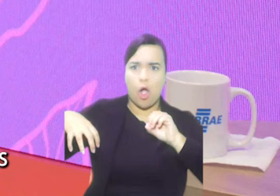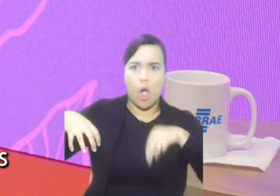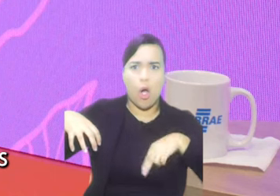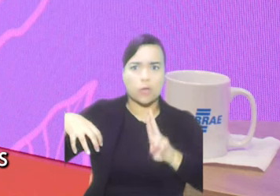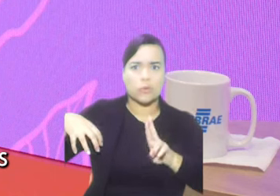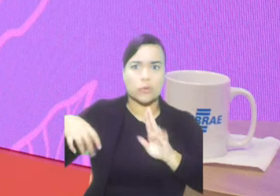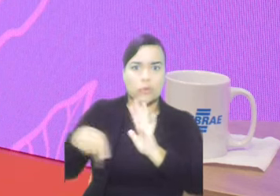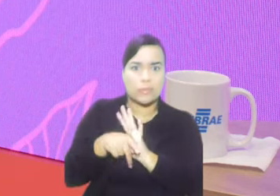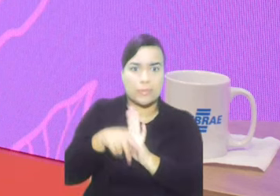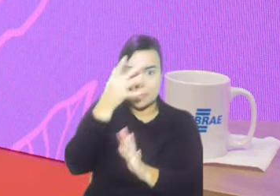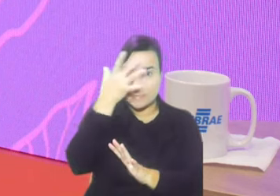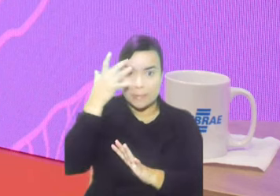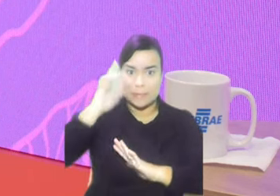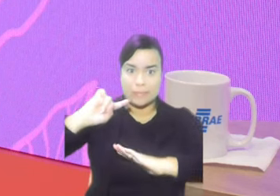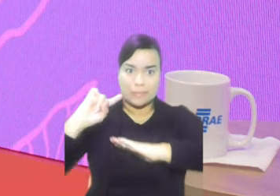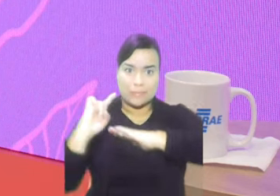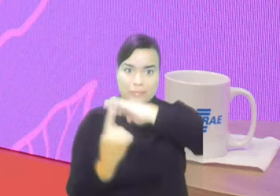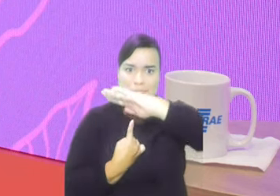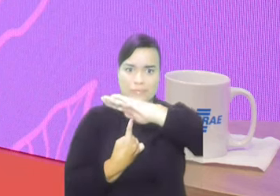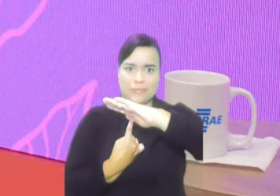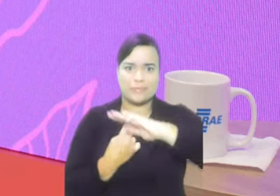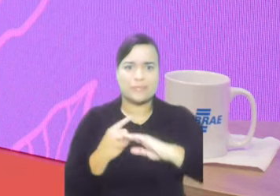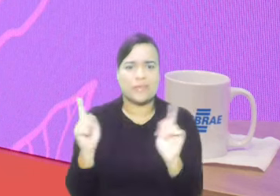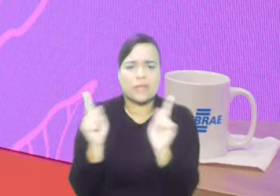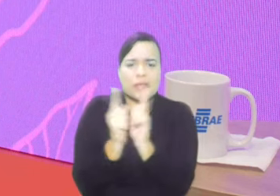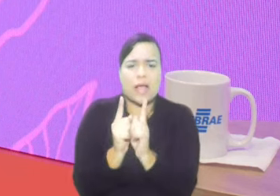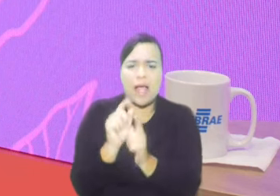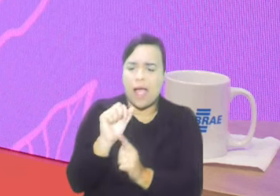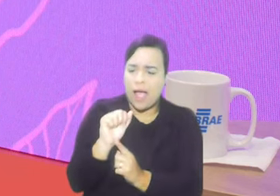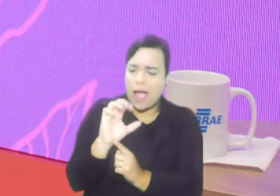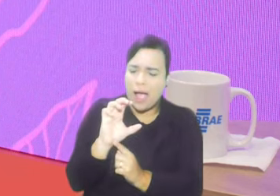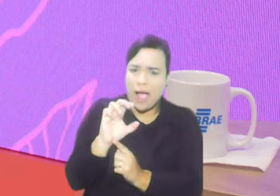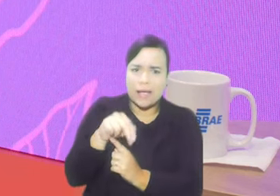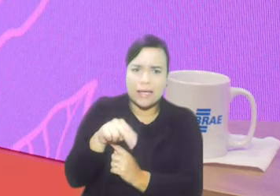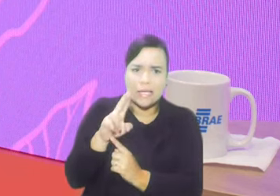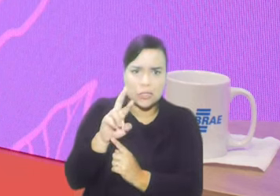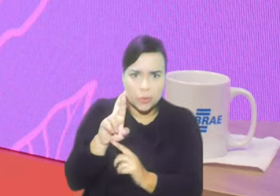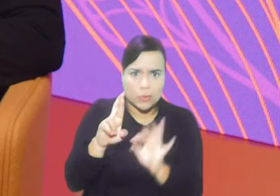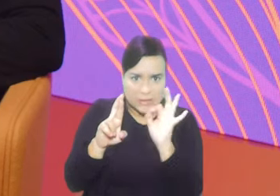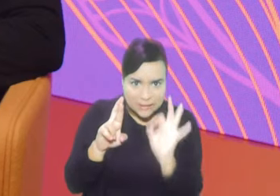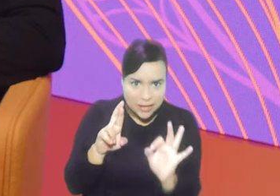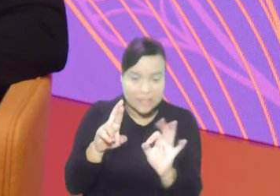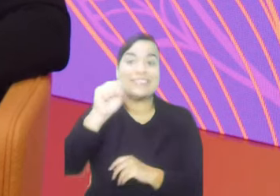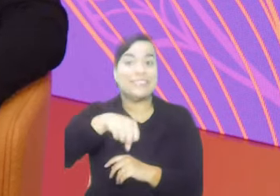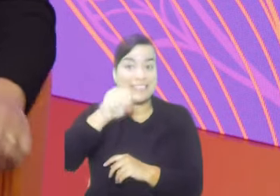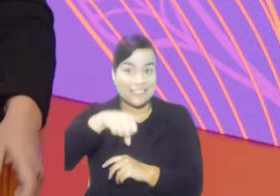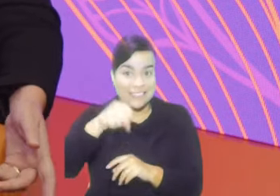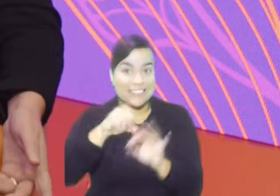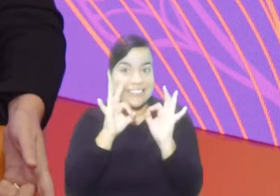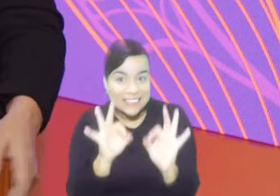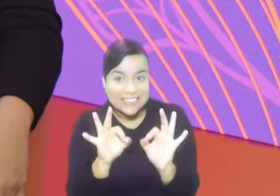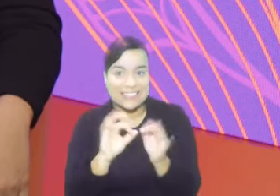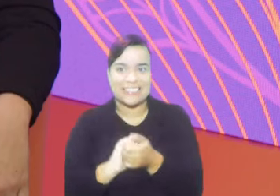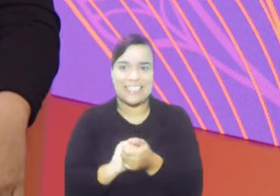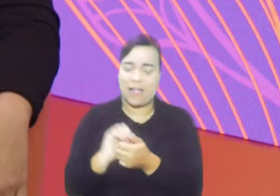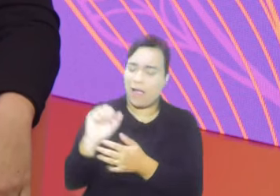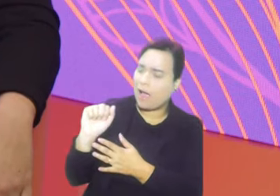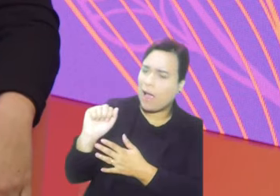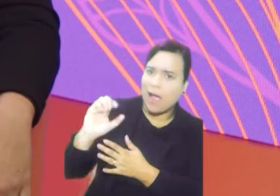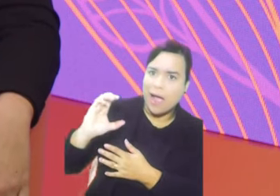Refugiados, que a sigla é ACNUR, né? Isso Falei certinho. Falou certinho. Ah, isso aí. O ACNUR,